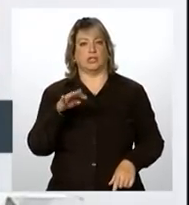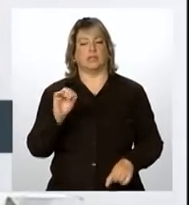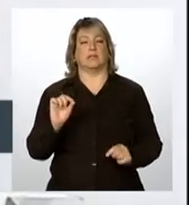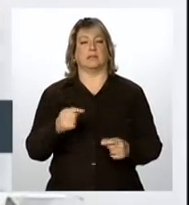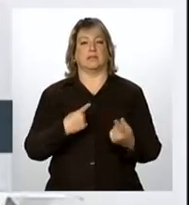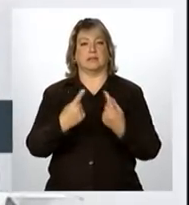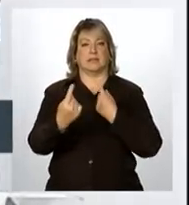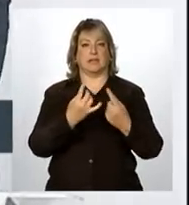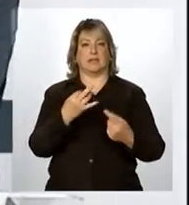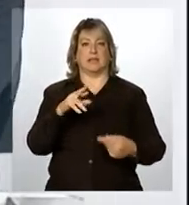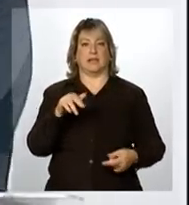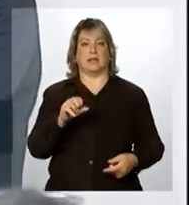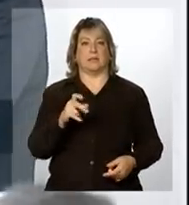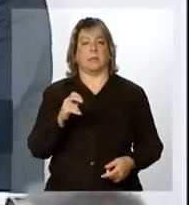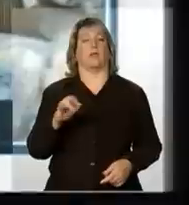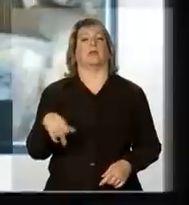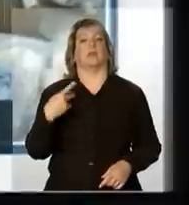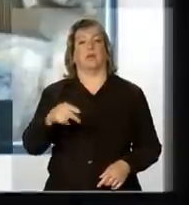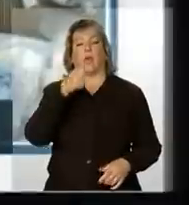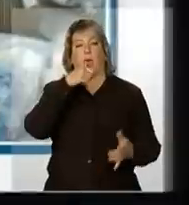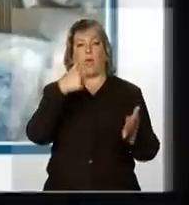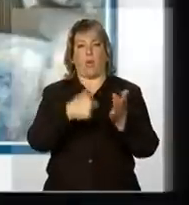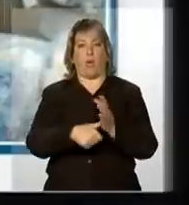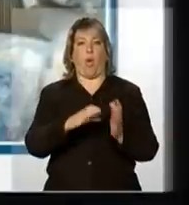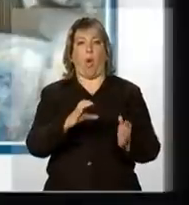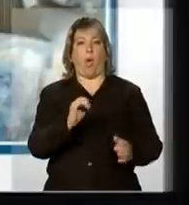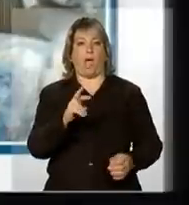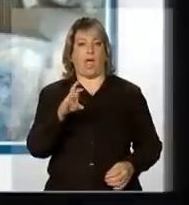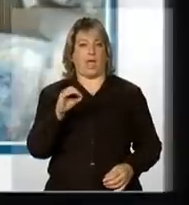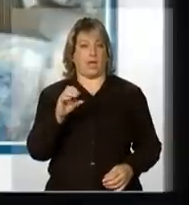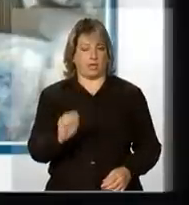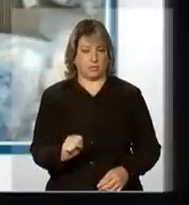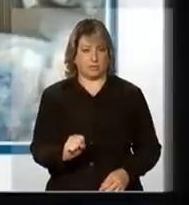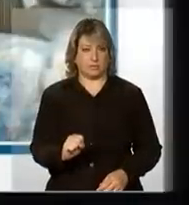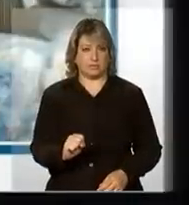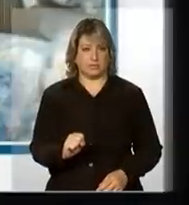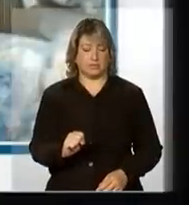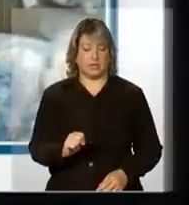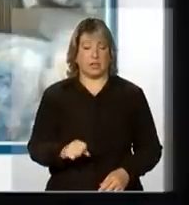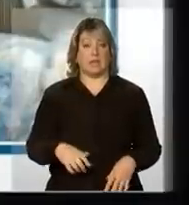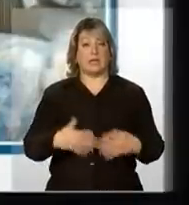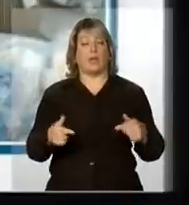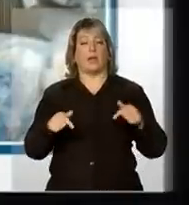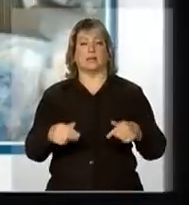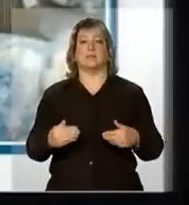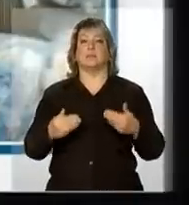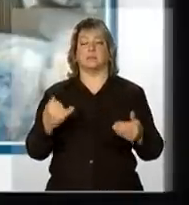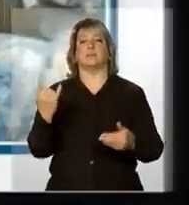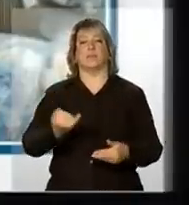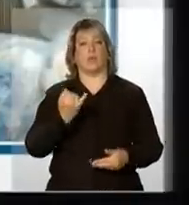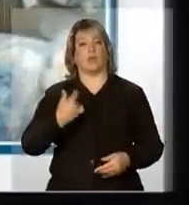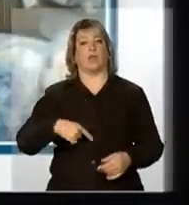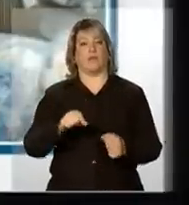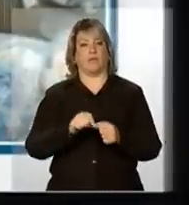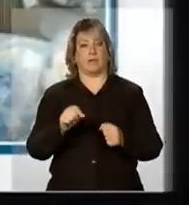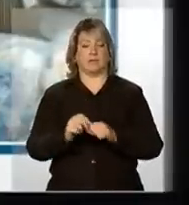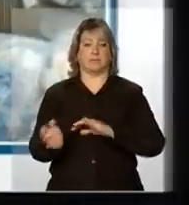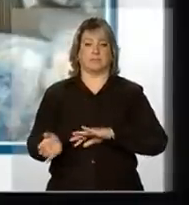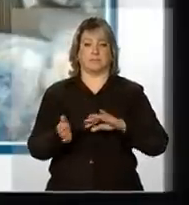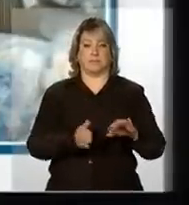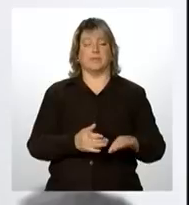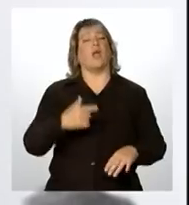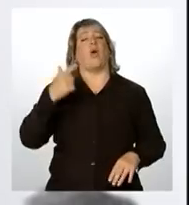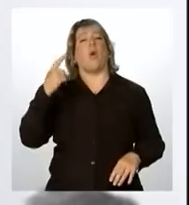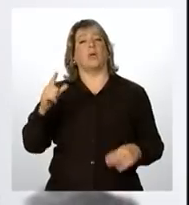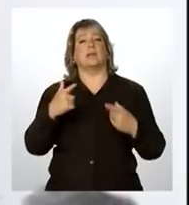transporte dos Correios. Portanto, esse é um passo também importante que a gente deu. Outro passo que a gente deu, que era muito